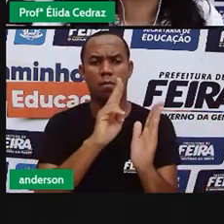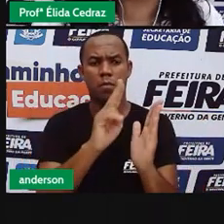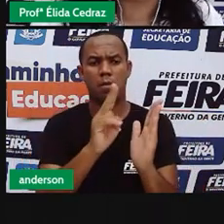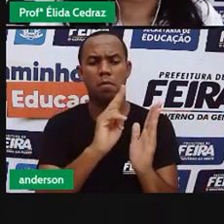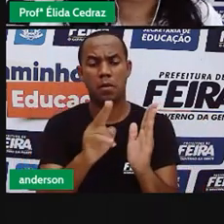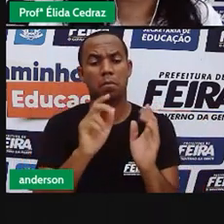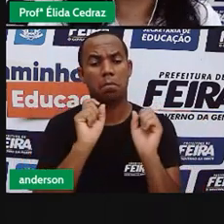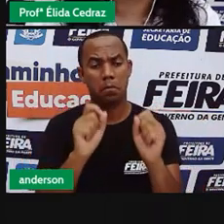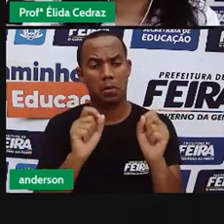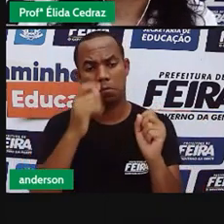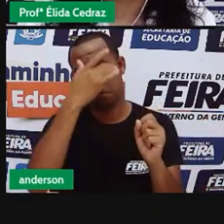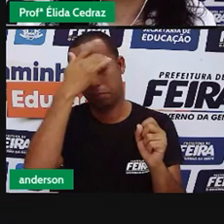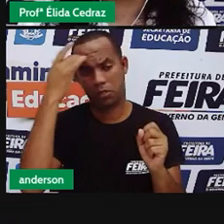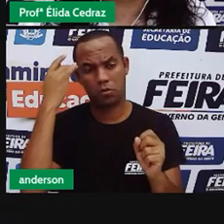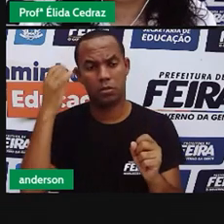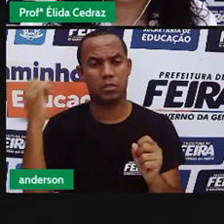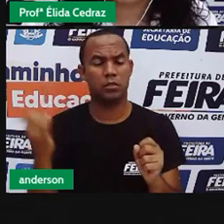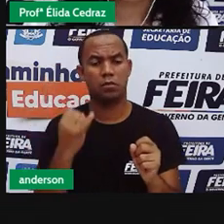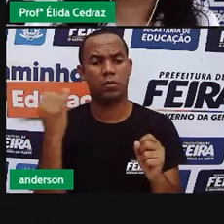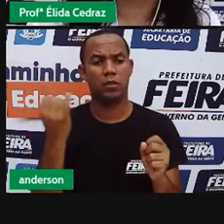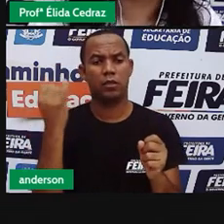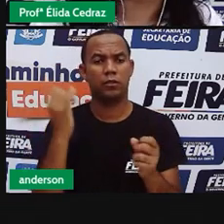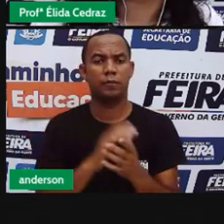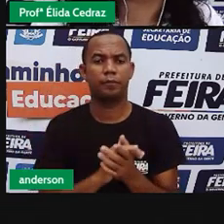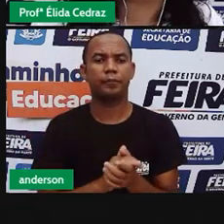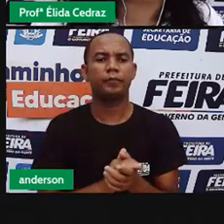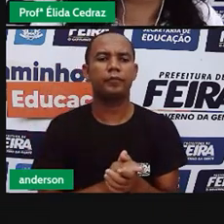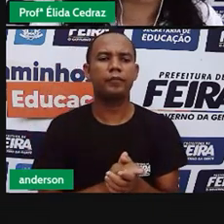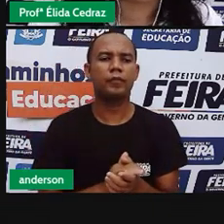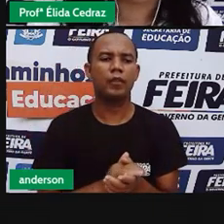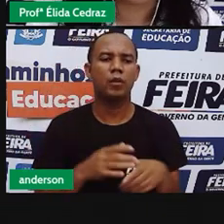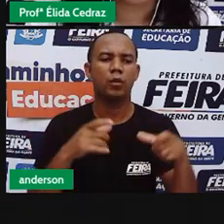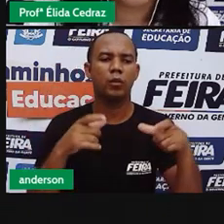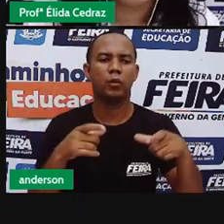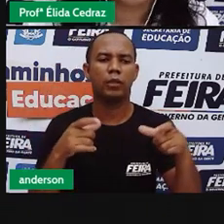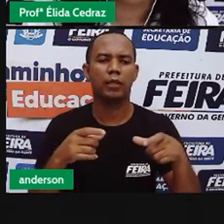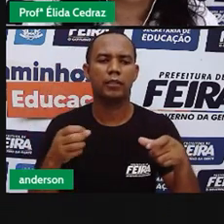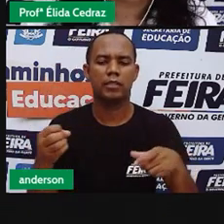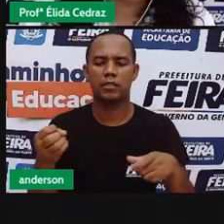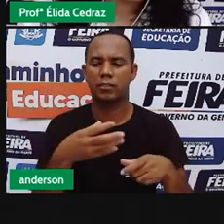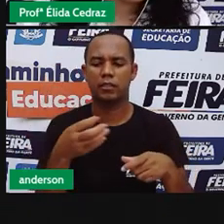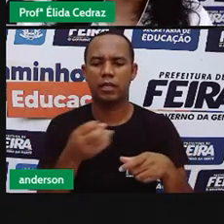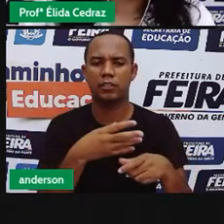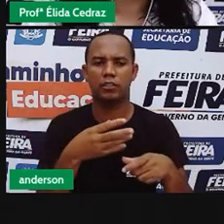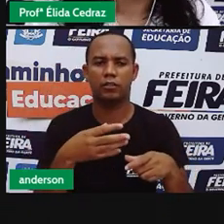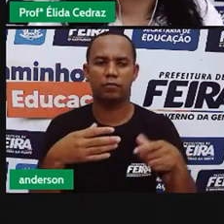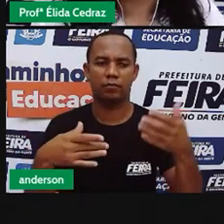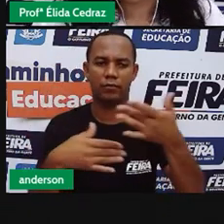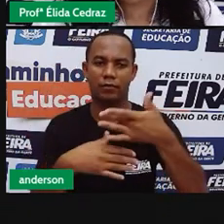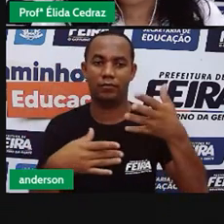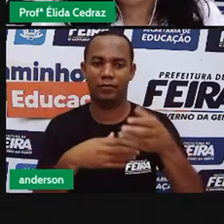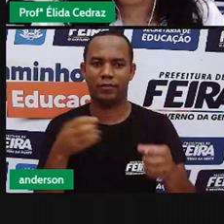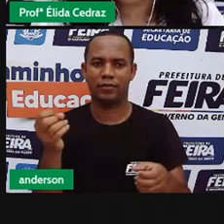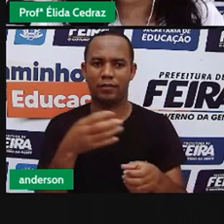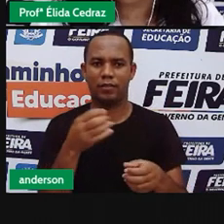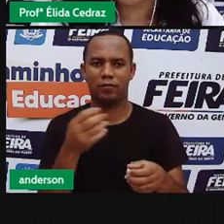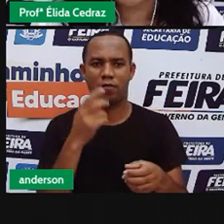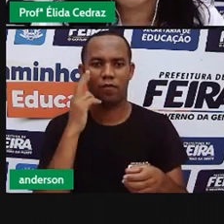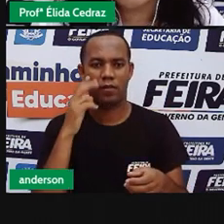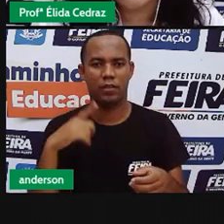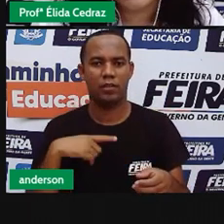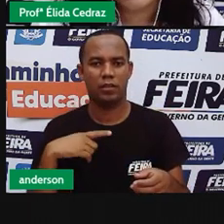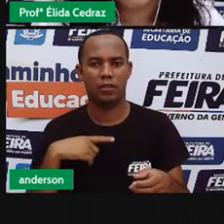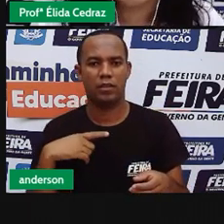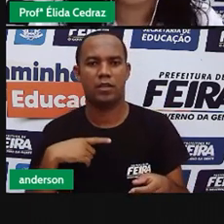os nomes das ruas são em homenagem aos campeões da Copa do Mundo. Rebelino,